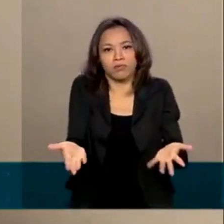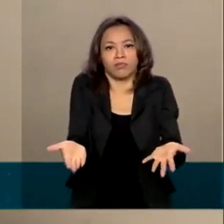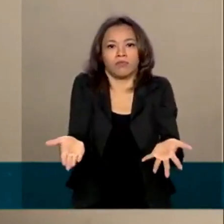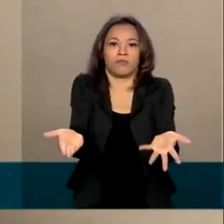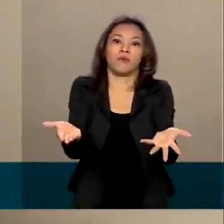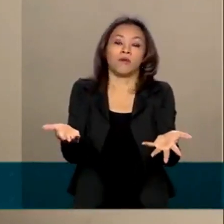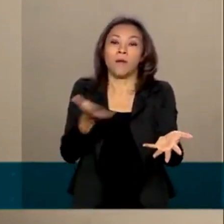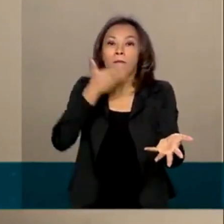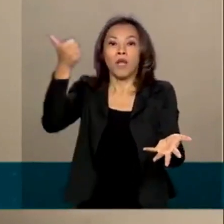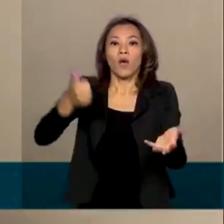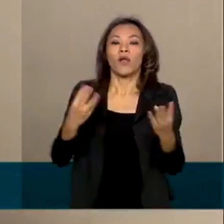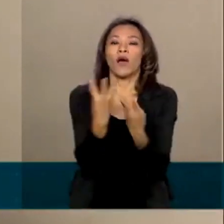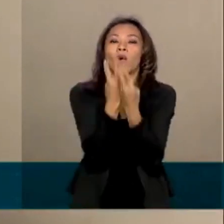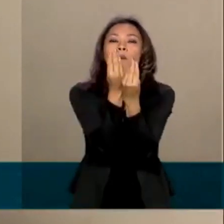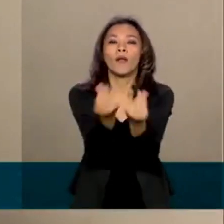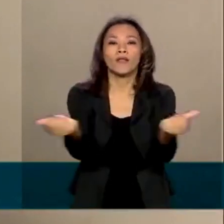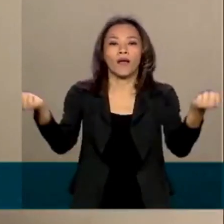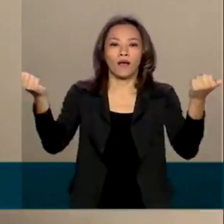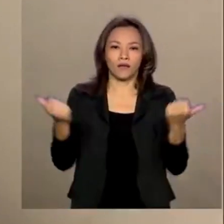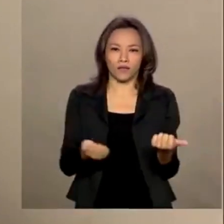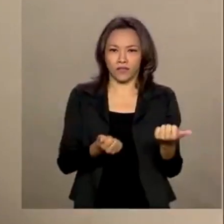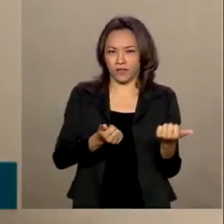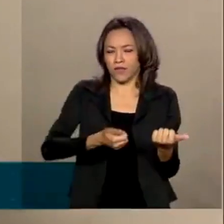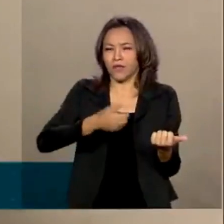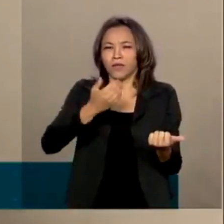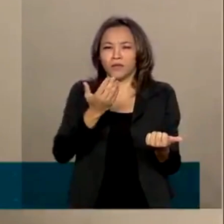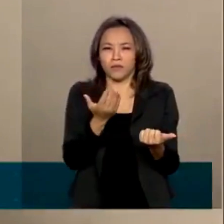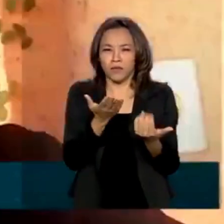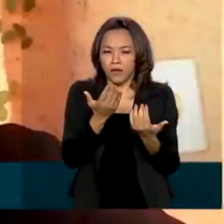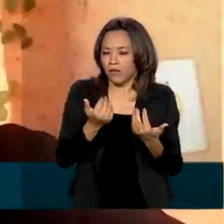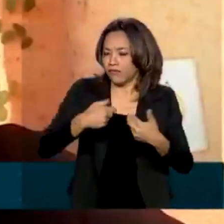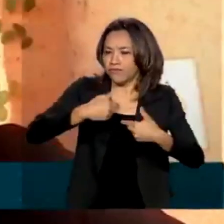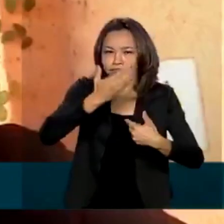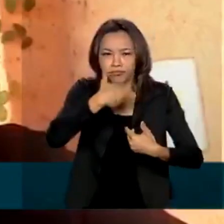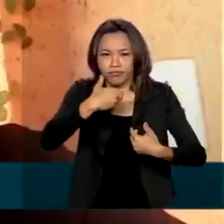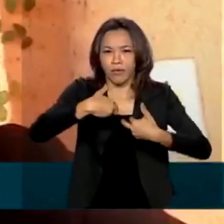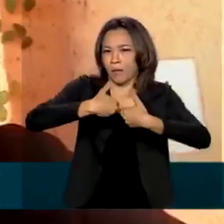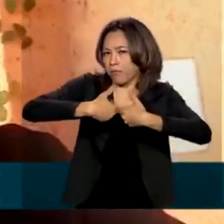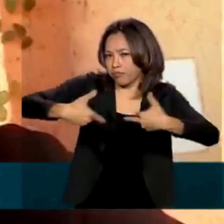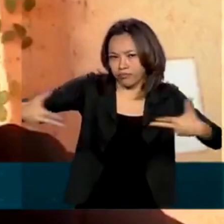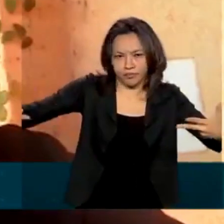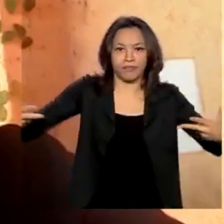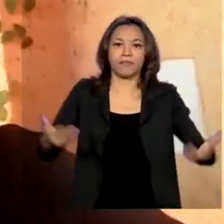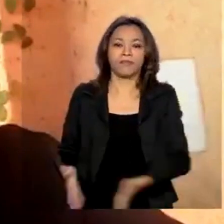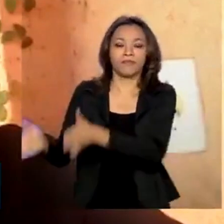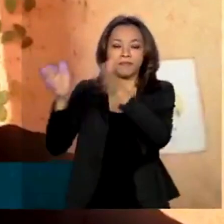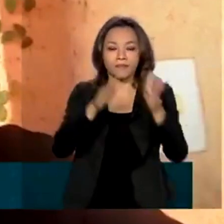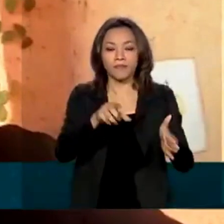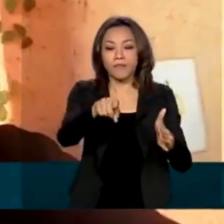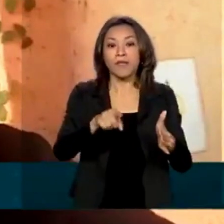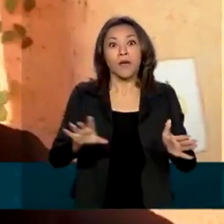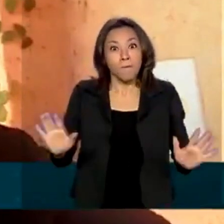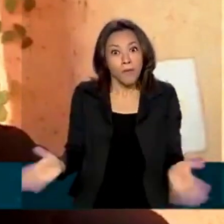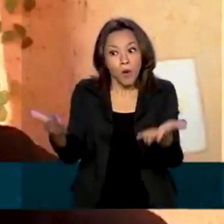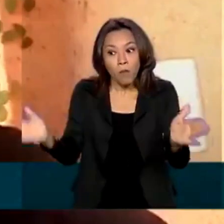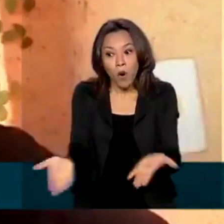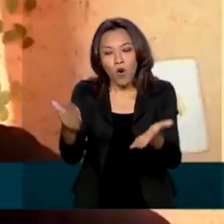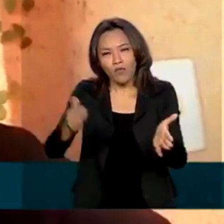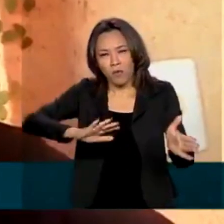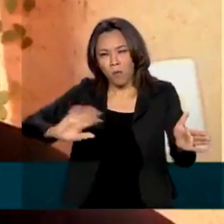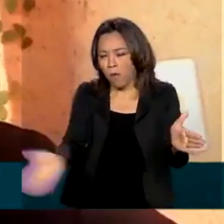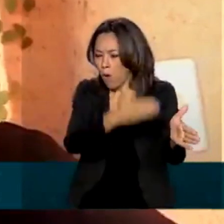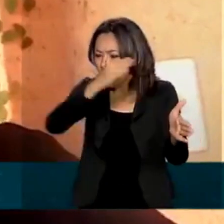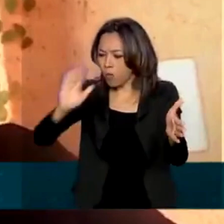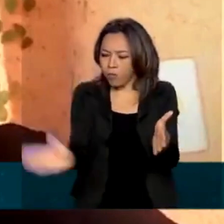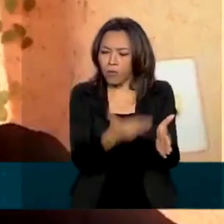melhora a qualidade dos produtos, muitas vezes é melhorado com a irrigação. Promove a produção em maior escala,